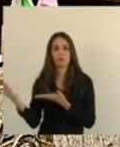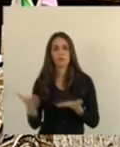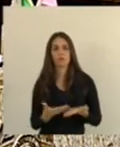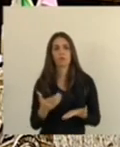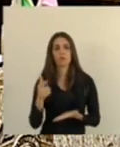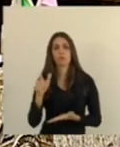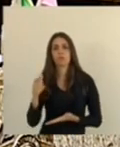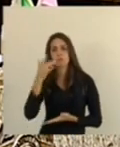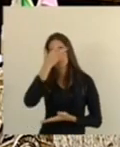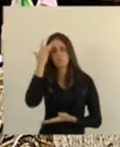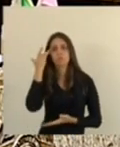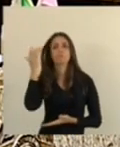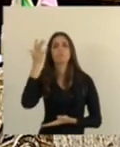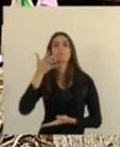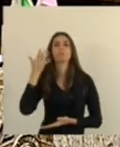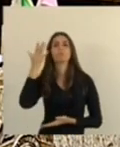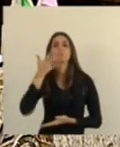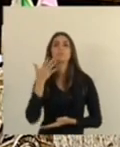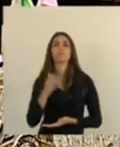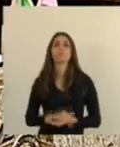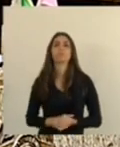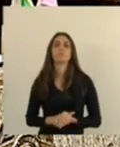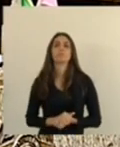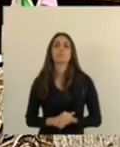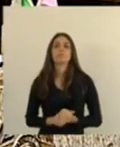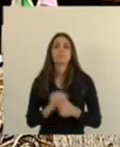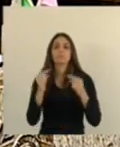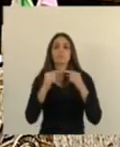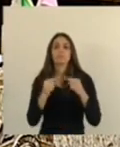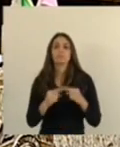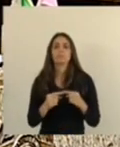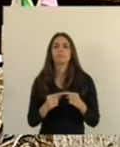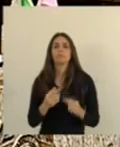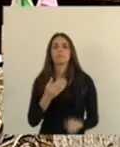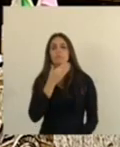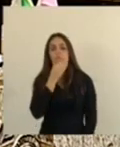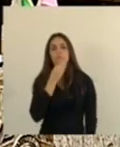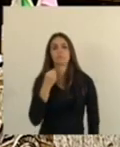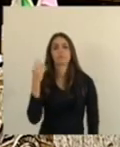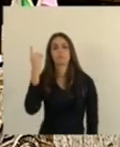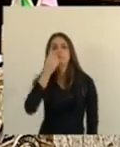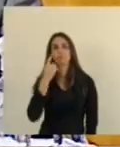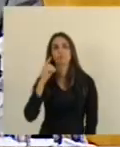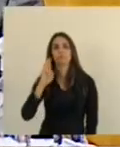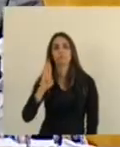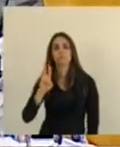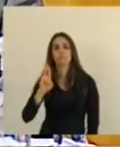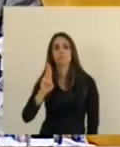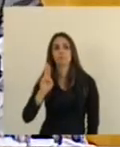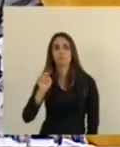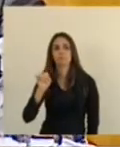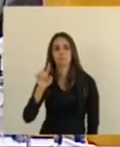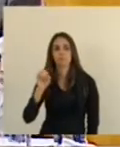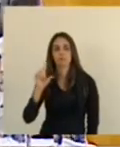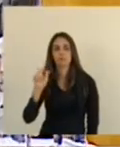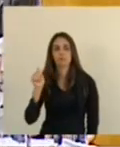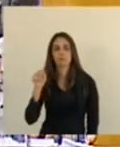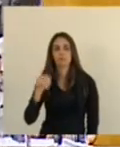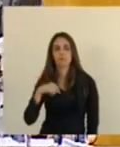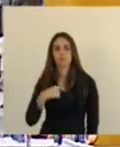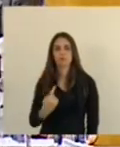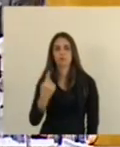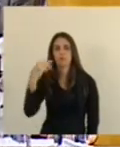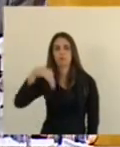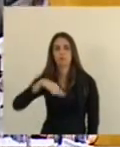Orador Escrito Conforme fala Do deputado Bruno Lamas De requerimento Nós vamos conceder Um minuto de